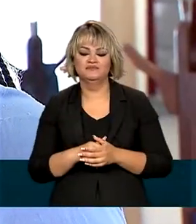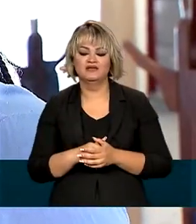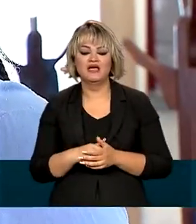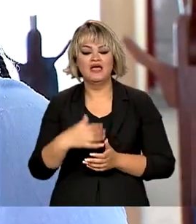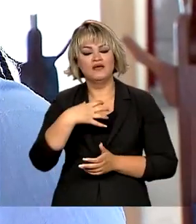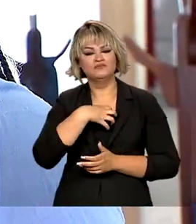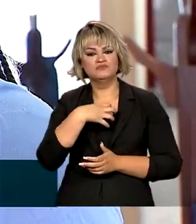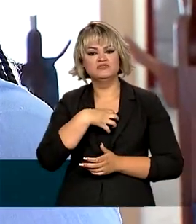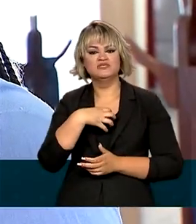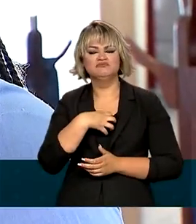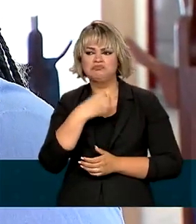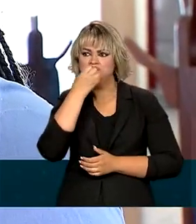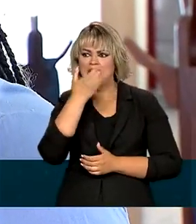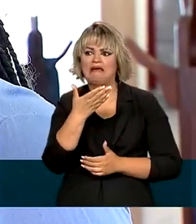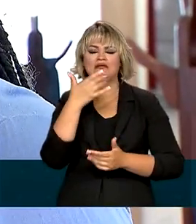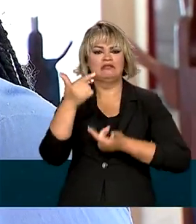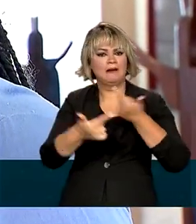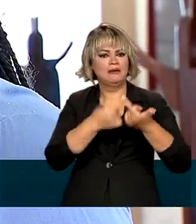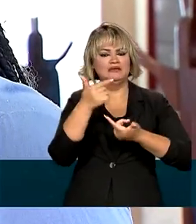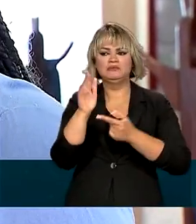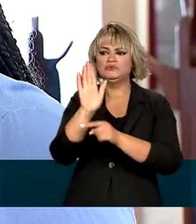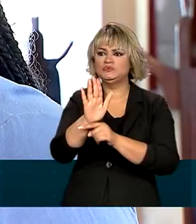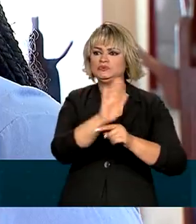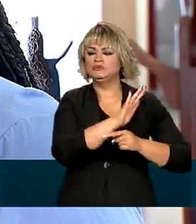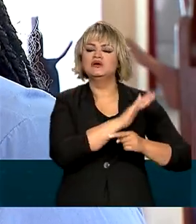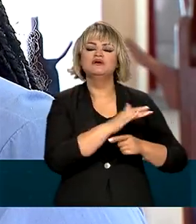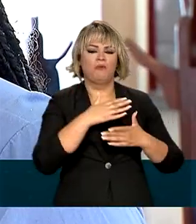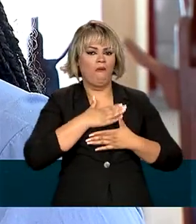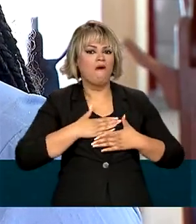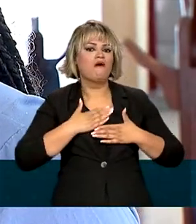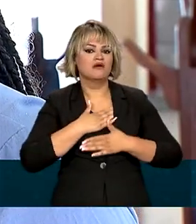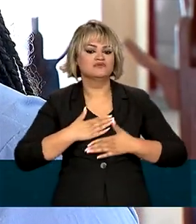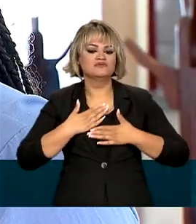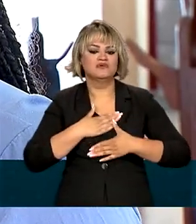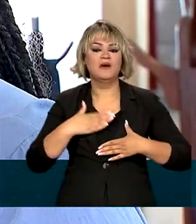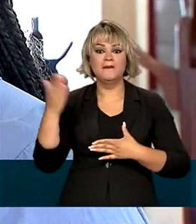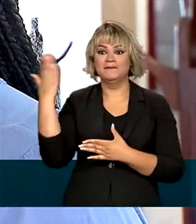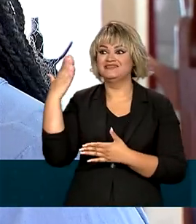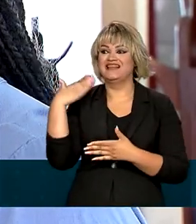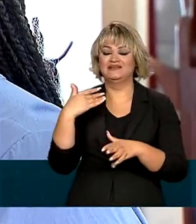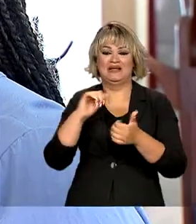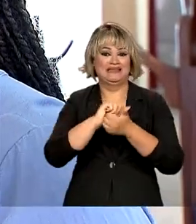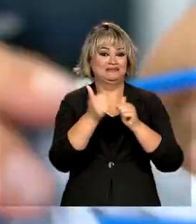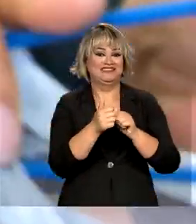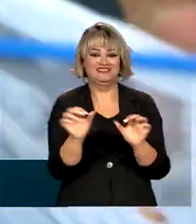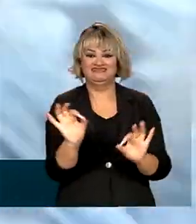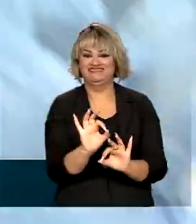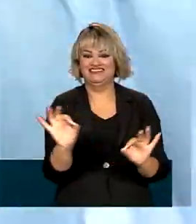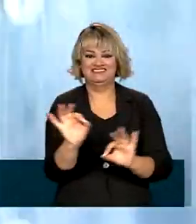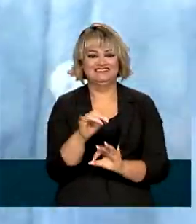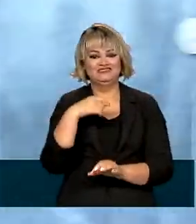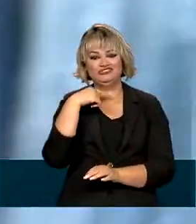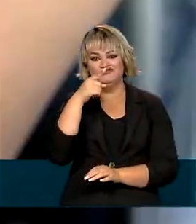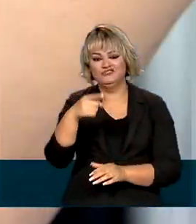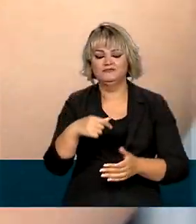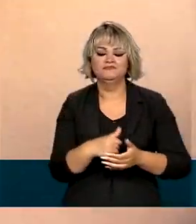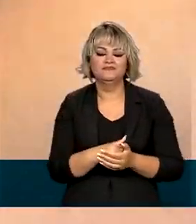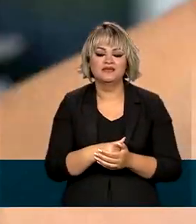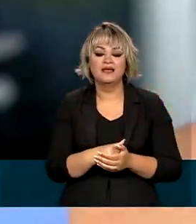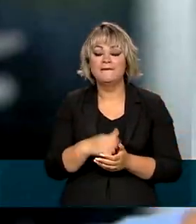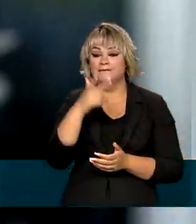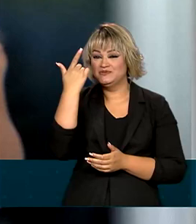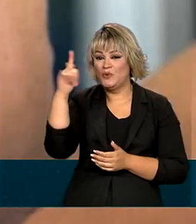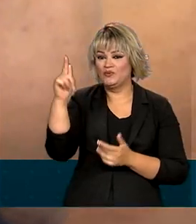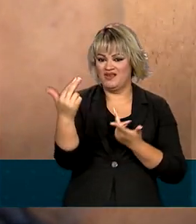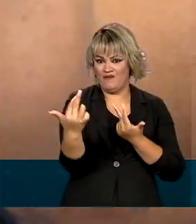muito útil, né? Muito bem. Nossa senhora, que eu não conseguia também me adaptar a nada. Assim como Rosângela, o